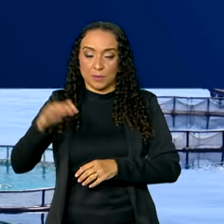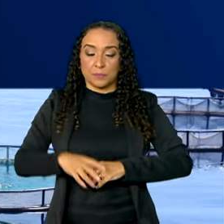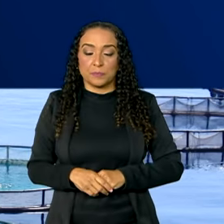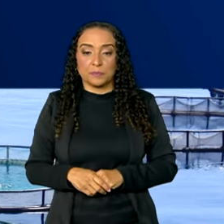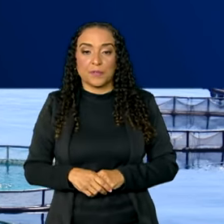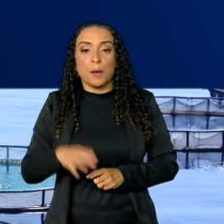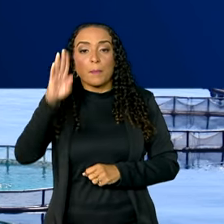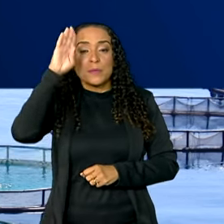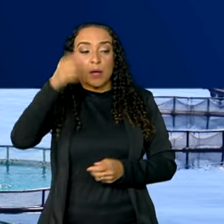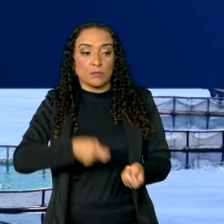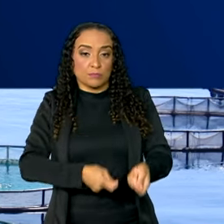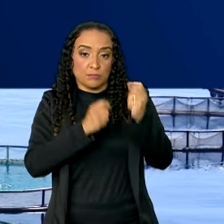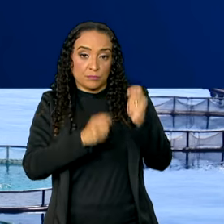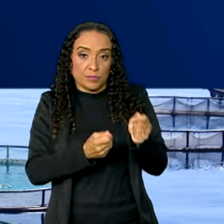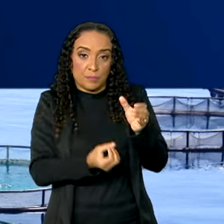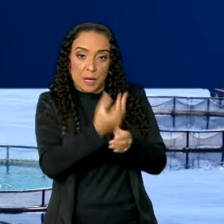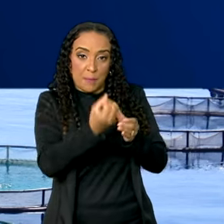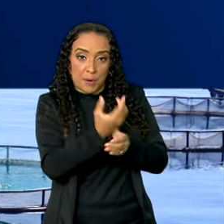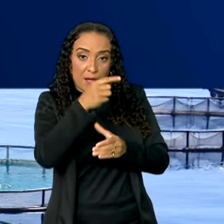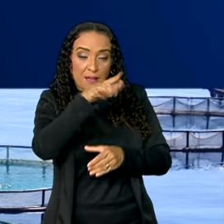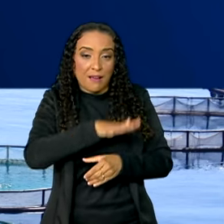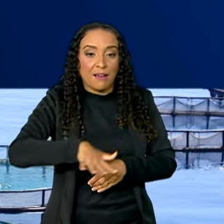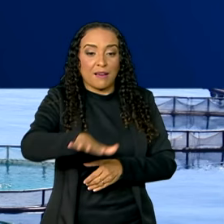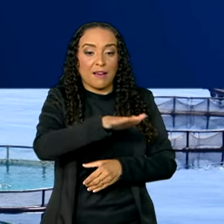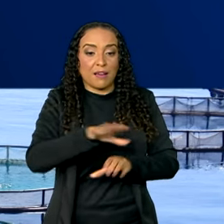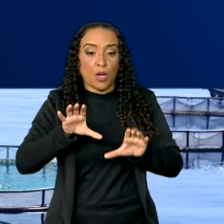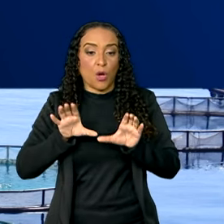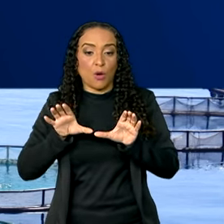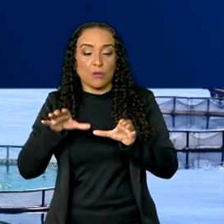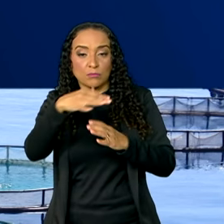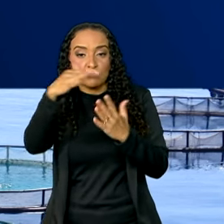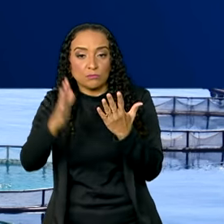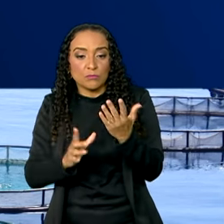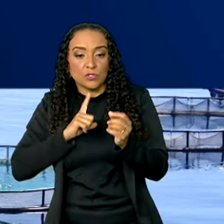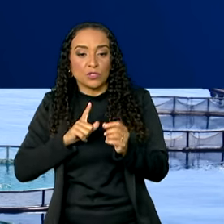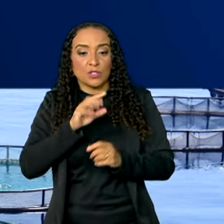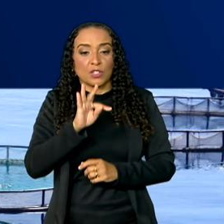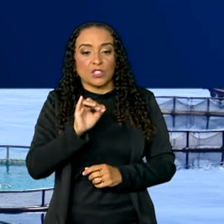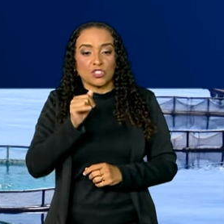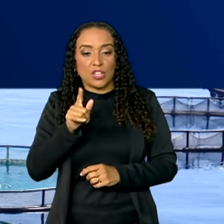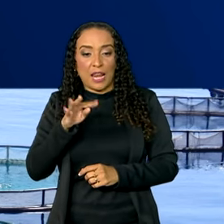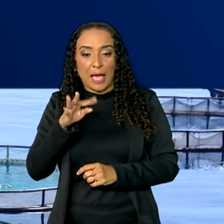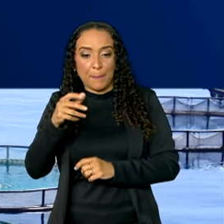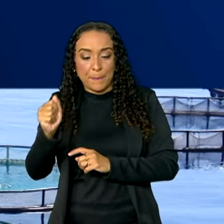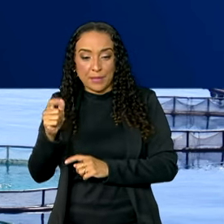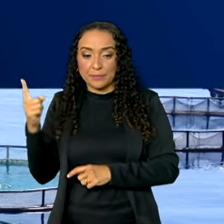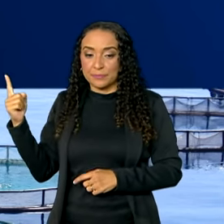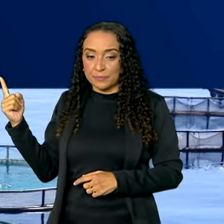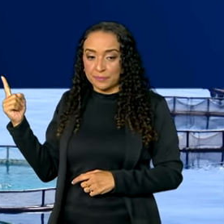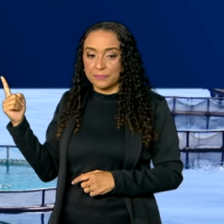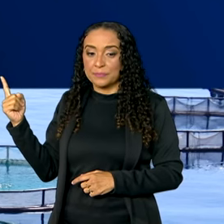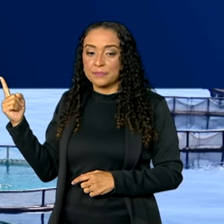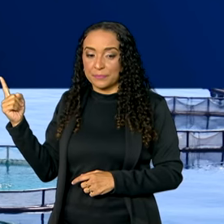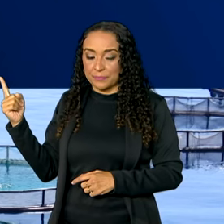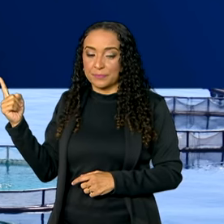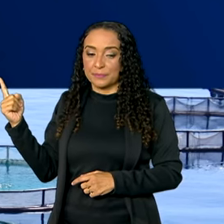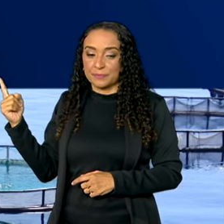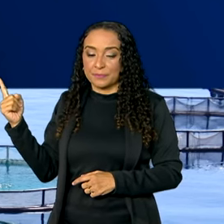principais pescados produzidos na aquicultura continental são Tilápia, representando 99